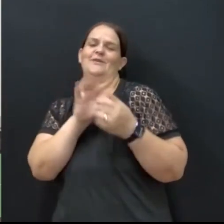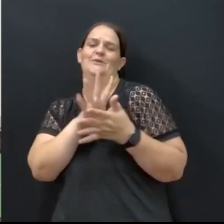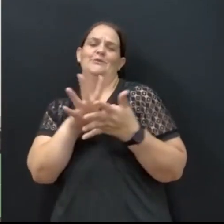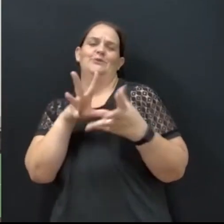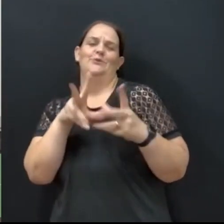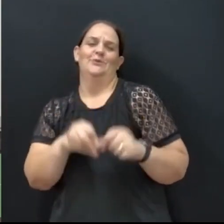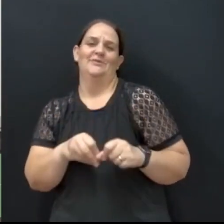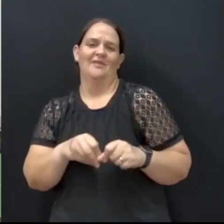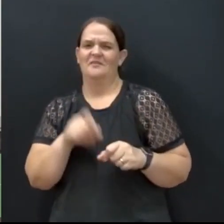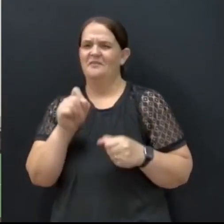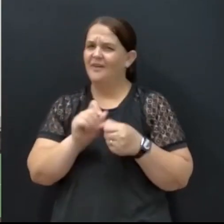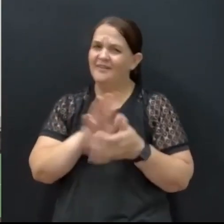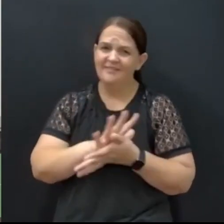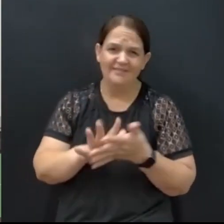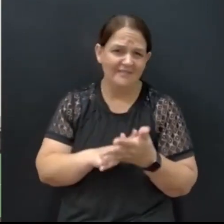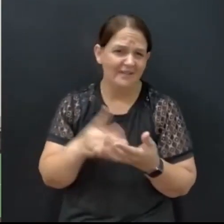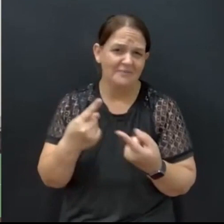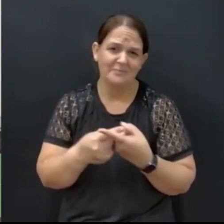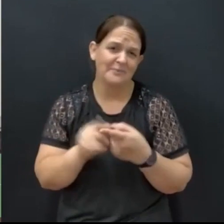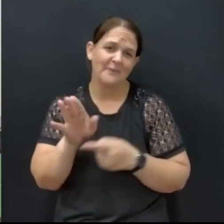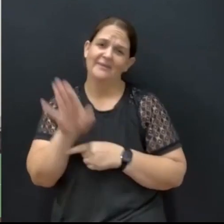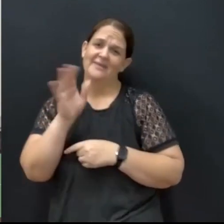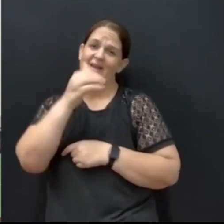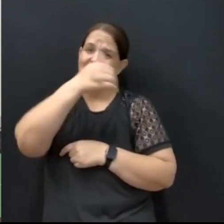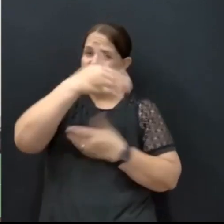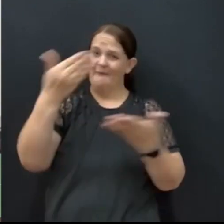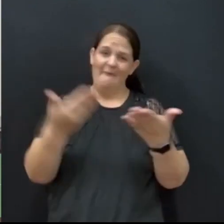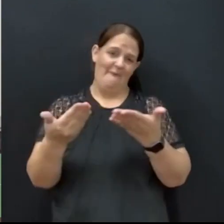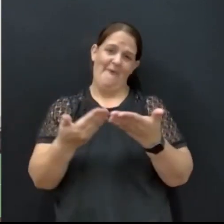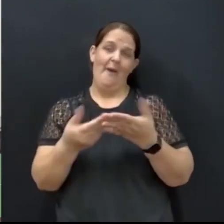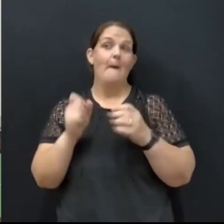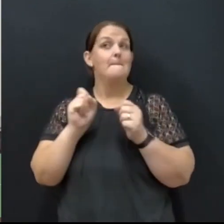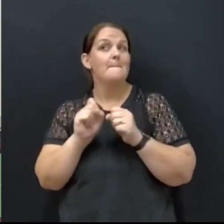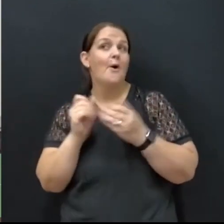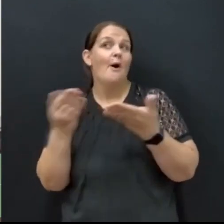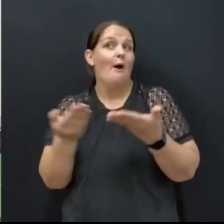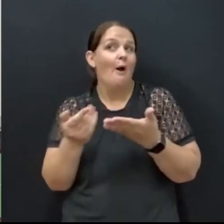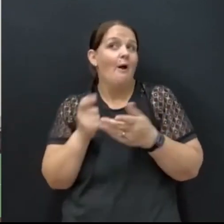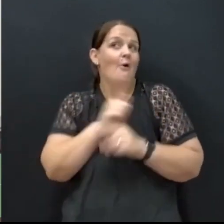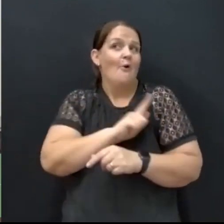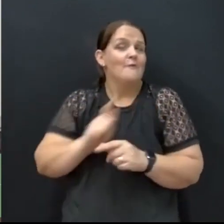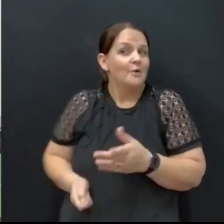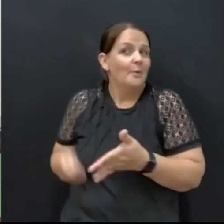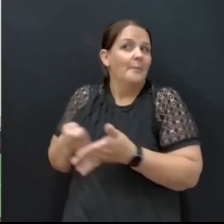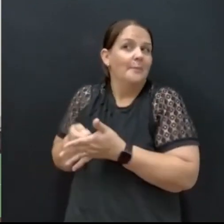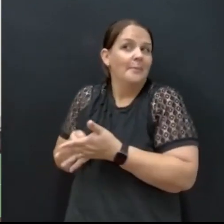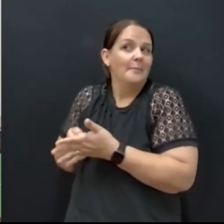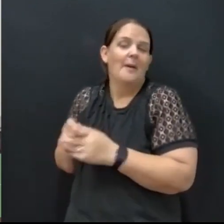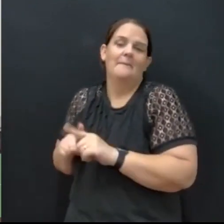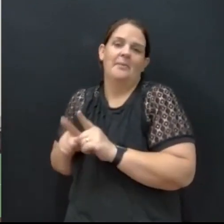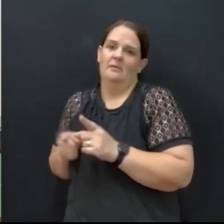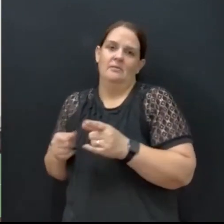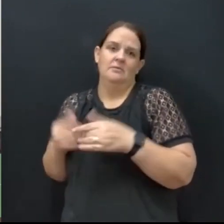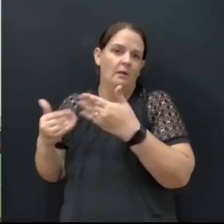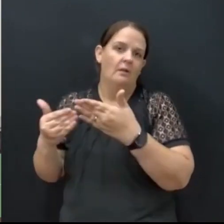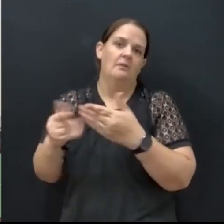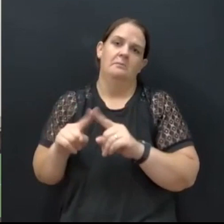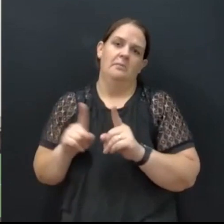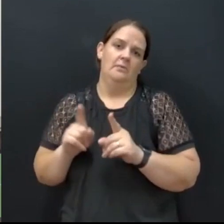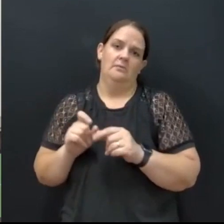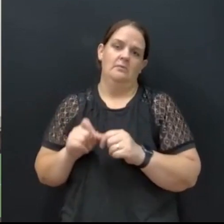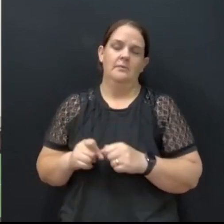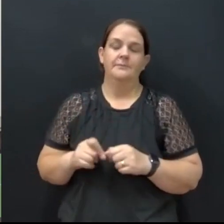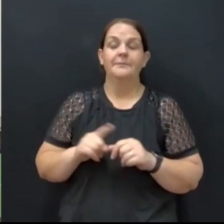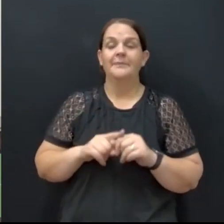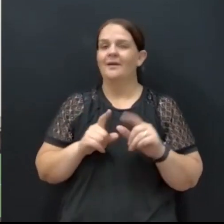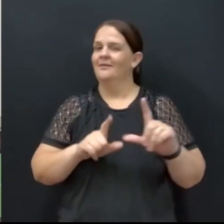nada é só porque tem um mandato agora pode ser que dê uma puxadinha no governador para acelerar o processo aliás o que tem de gente em Toledo que vai fazer